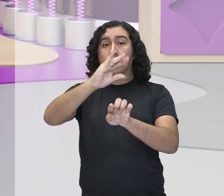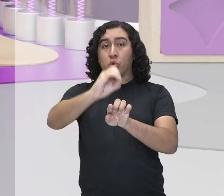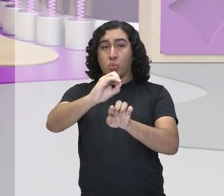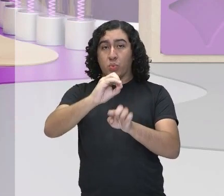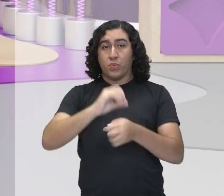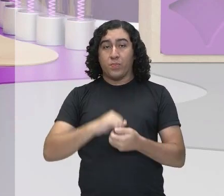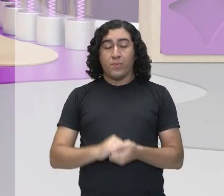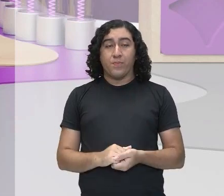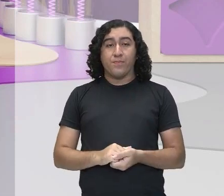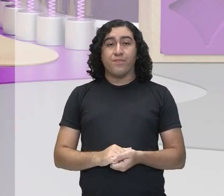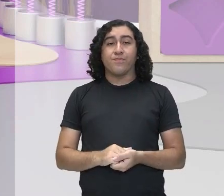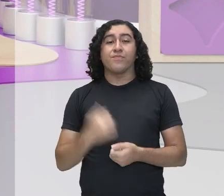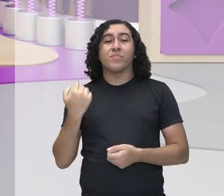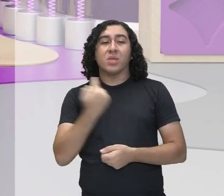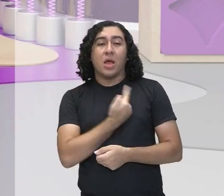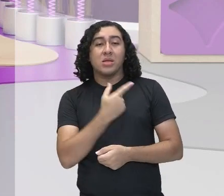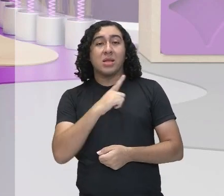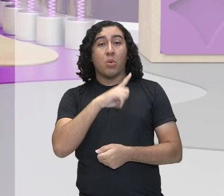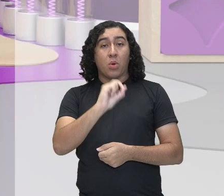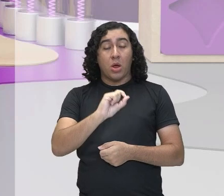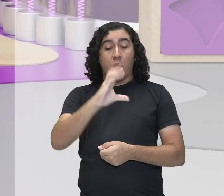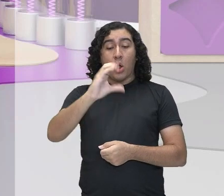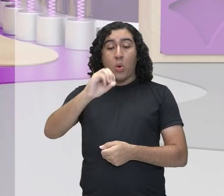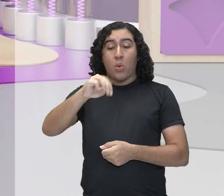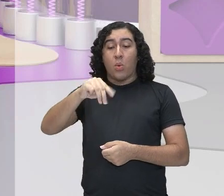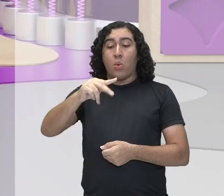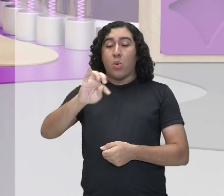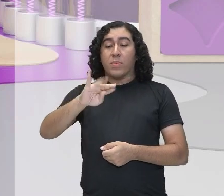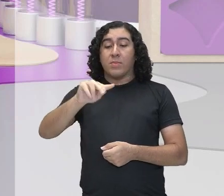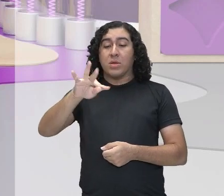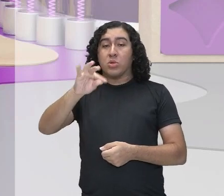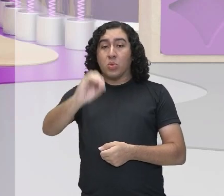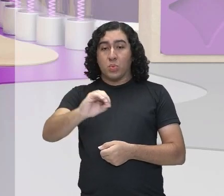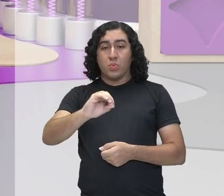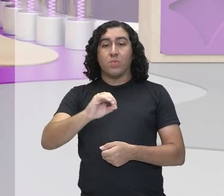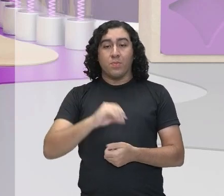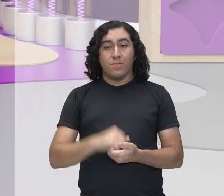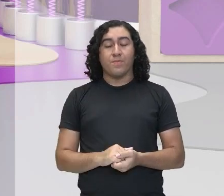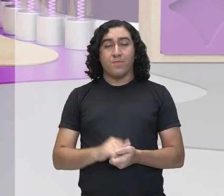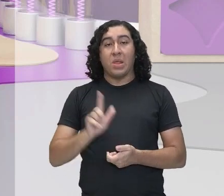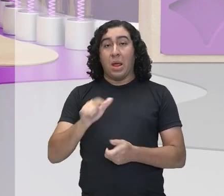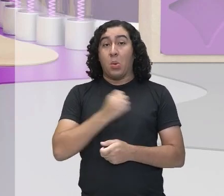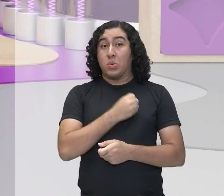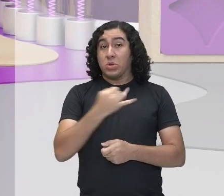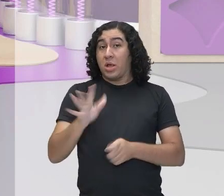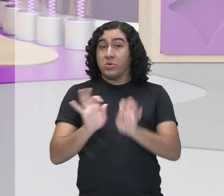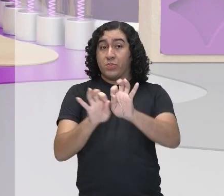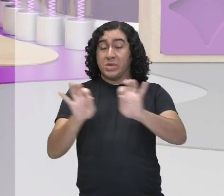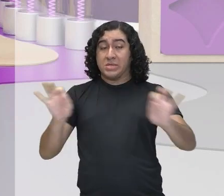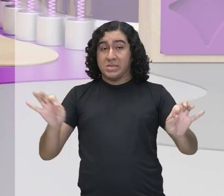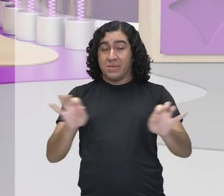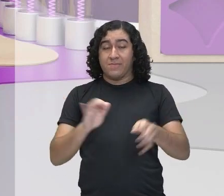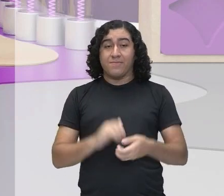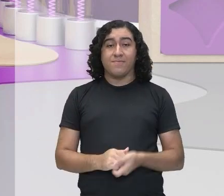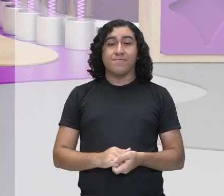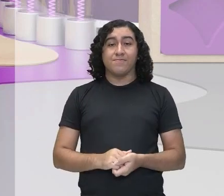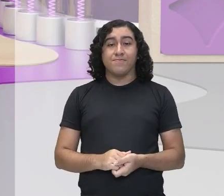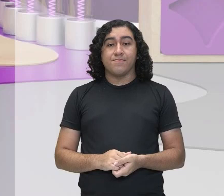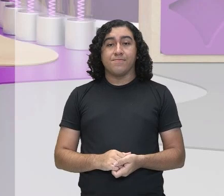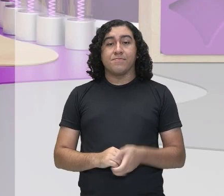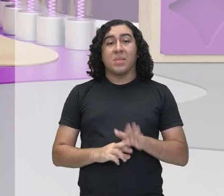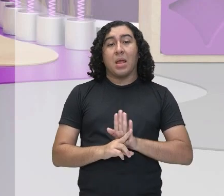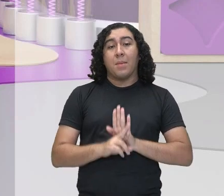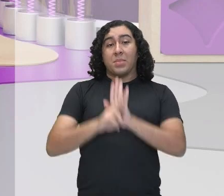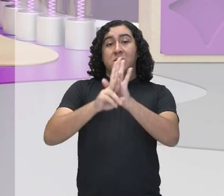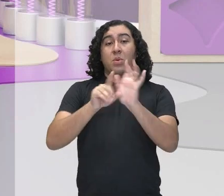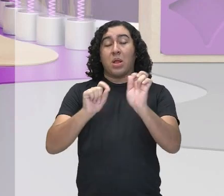nós temos aí um comprimento, tem uma medida, né? Medida aí de comprimento, que nós estamos representando aqui por